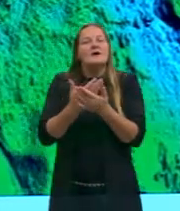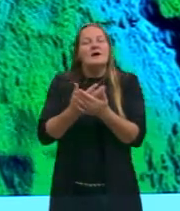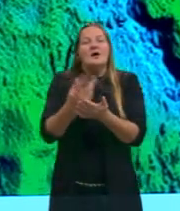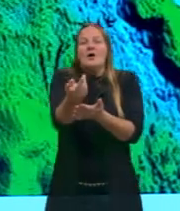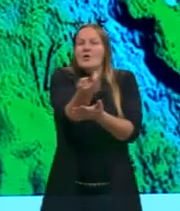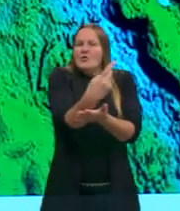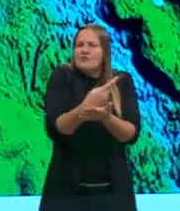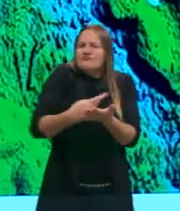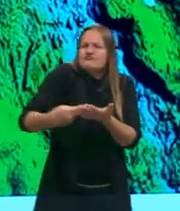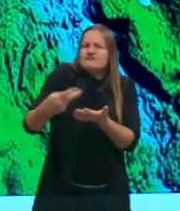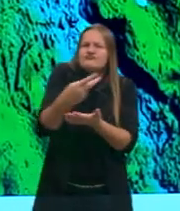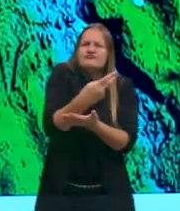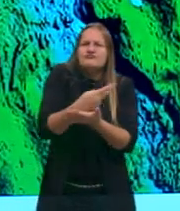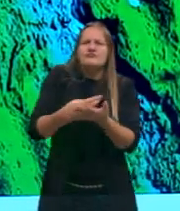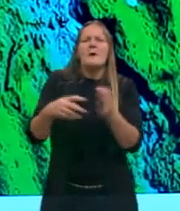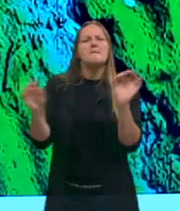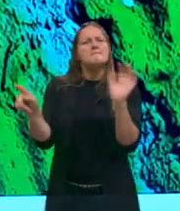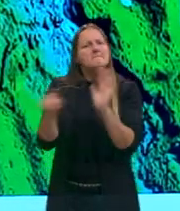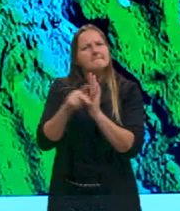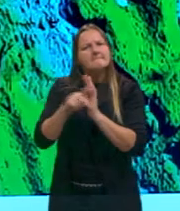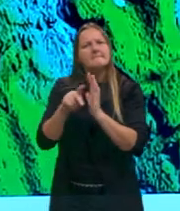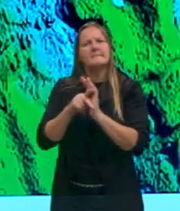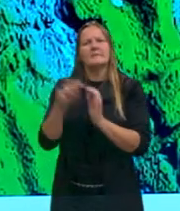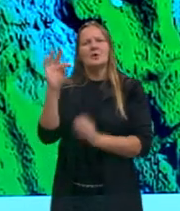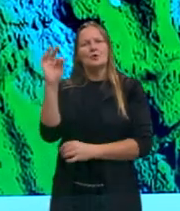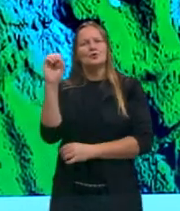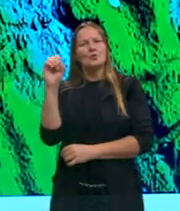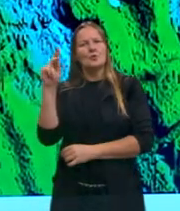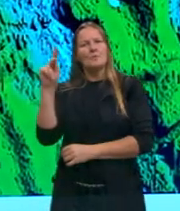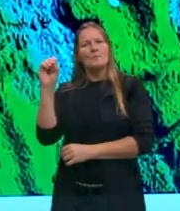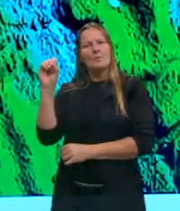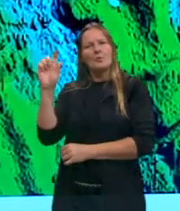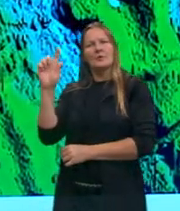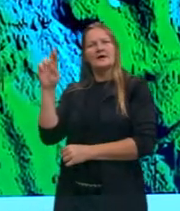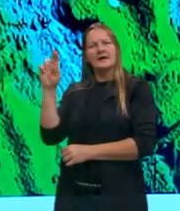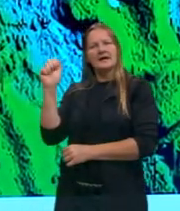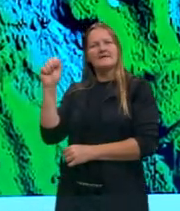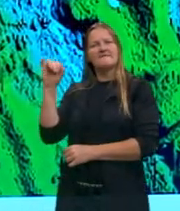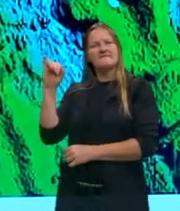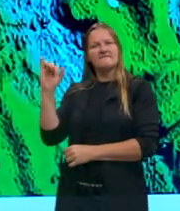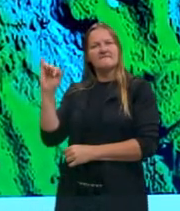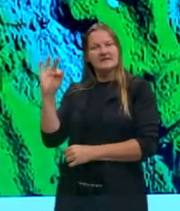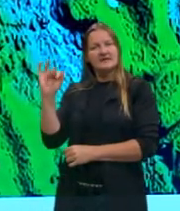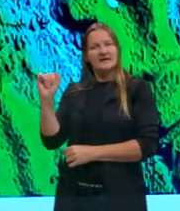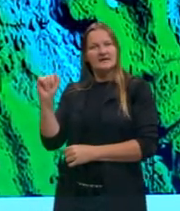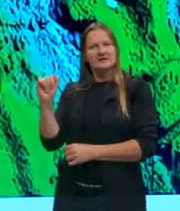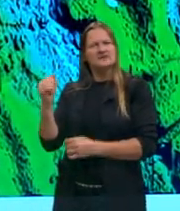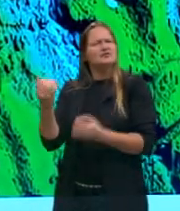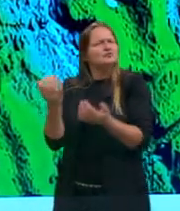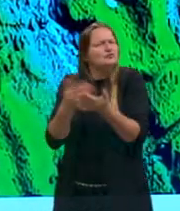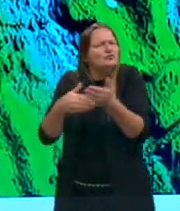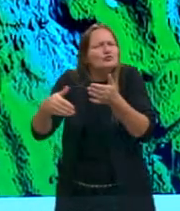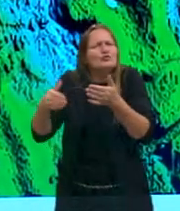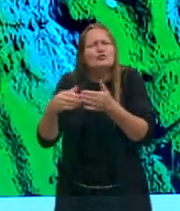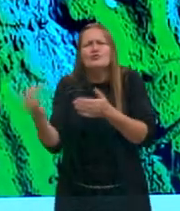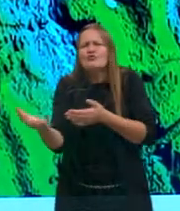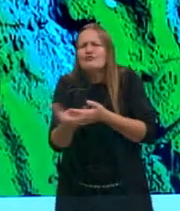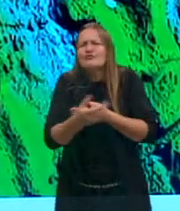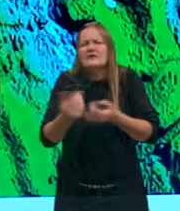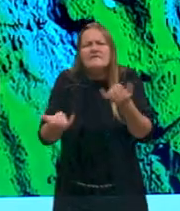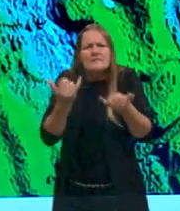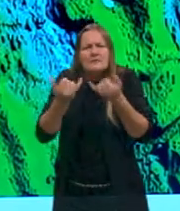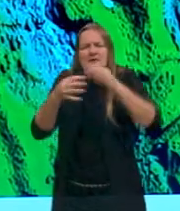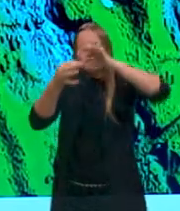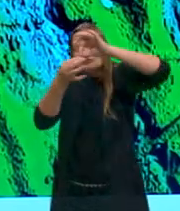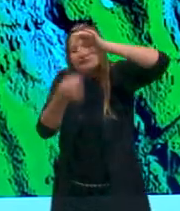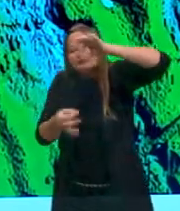topográfica, por exemplo, que vai me dizer todas as informações do nosso terreno, tá? A altitude,